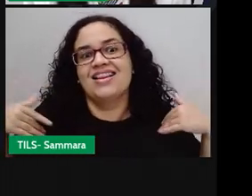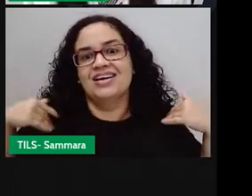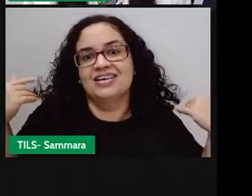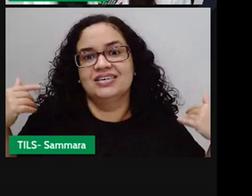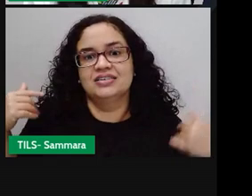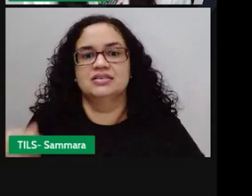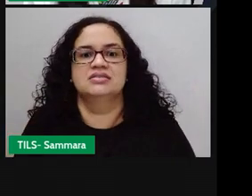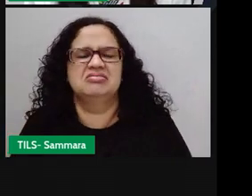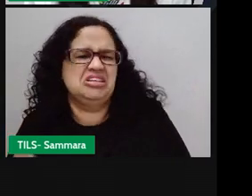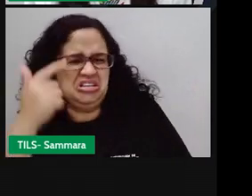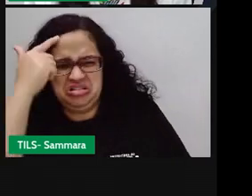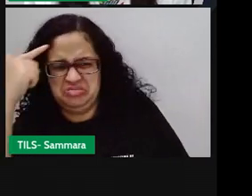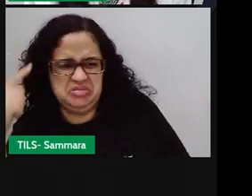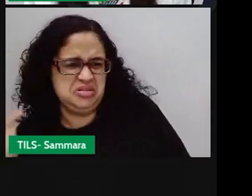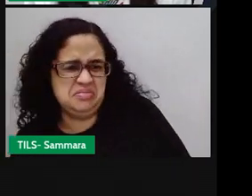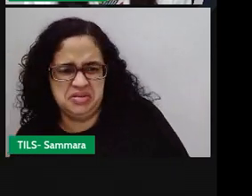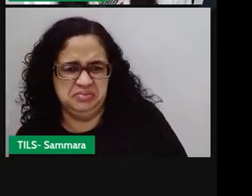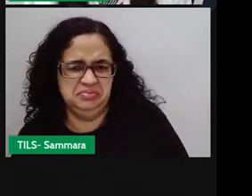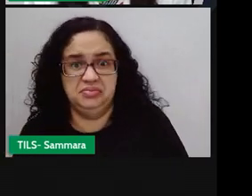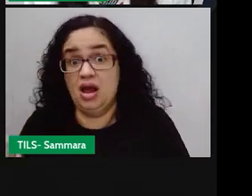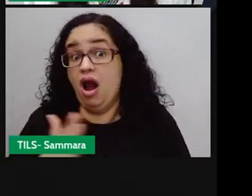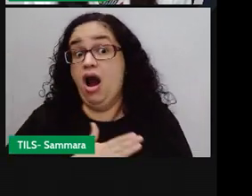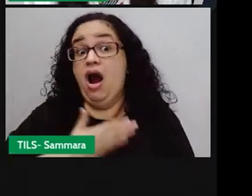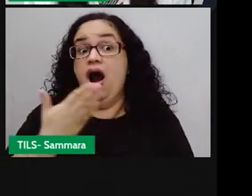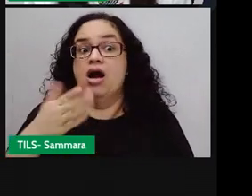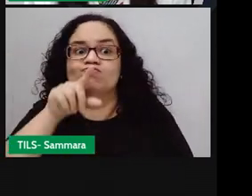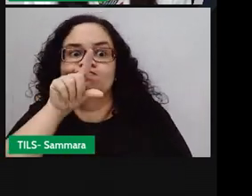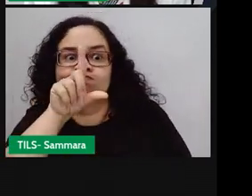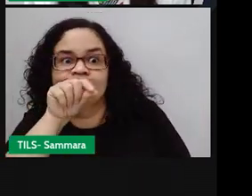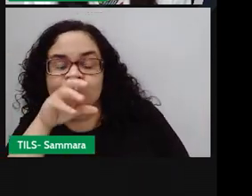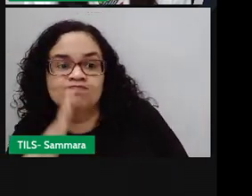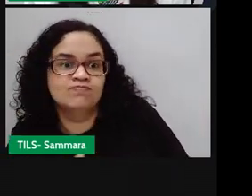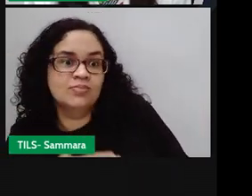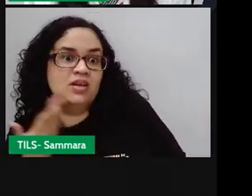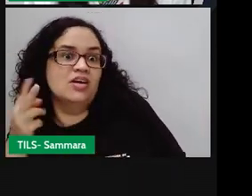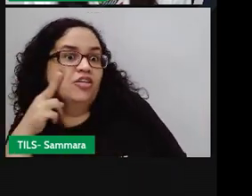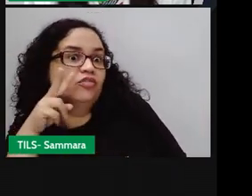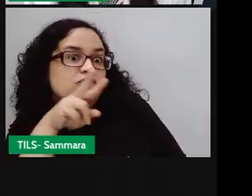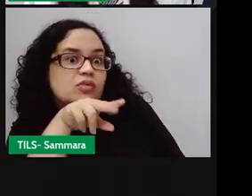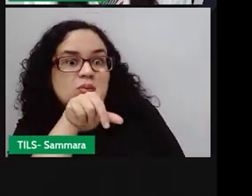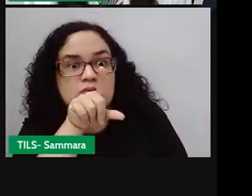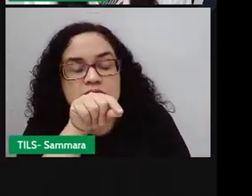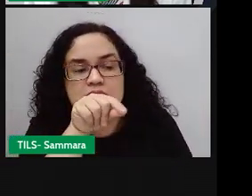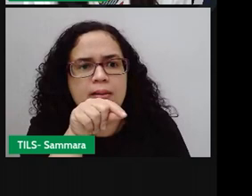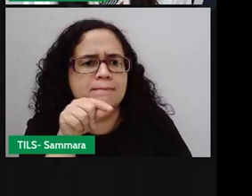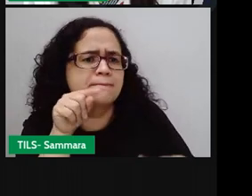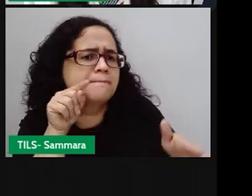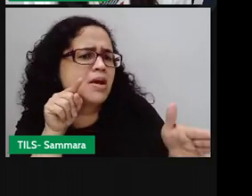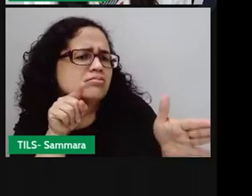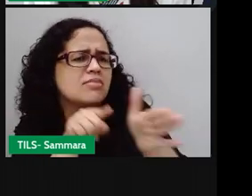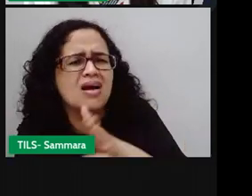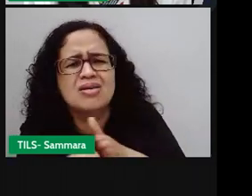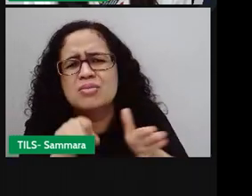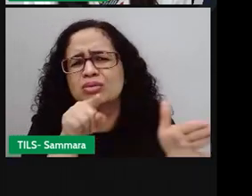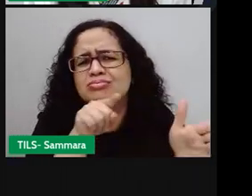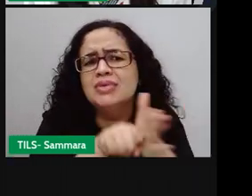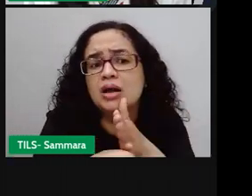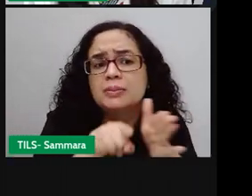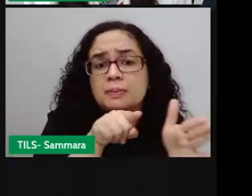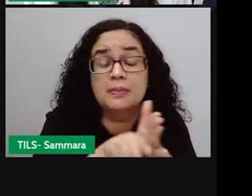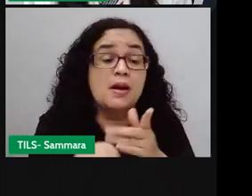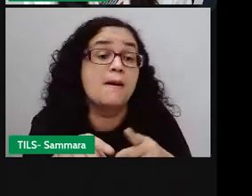e ganhou a rua, todo satisfeito. Nem queria saber o espanto que as aves tiveram quando o sapo,